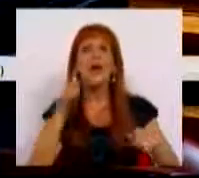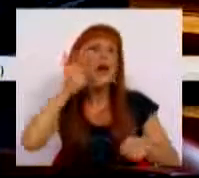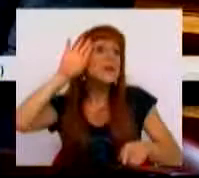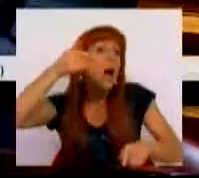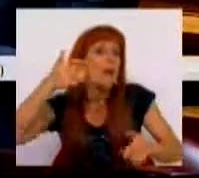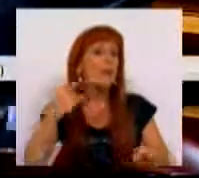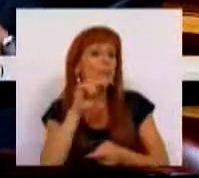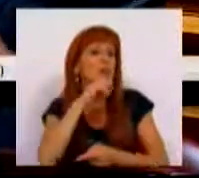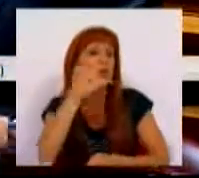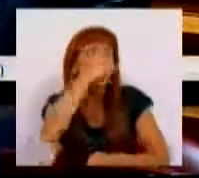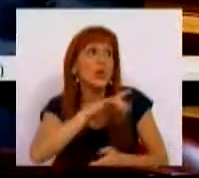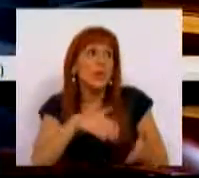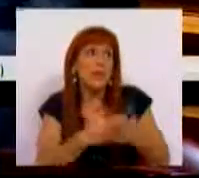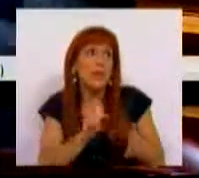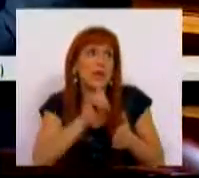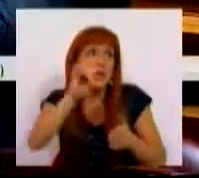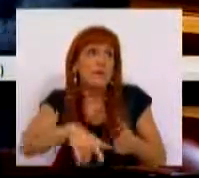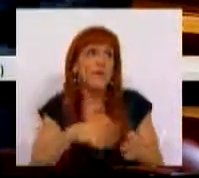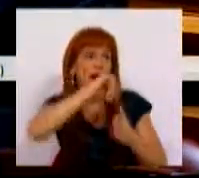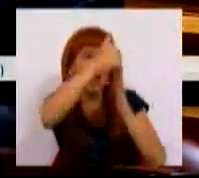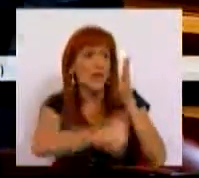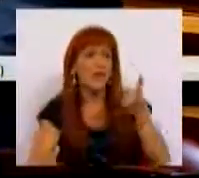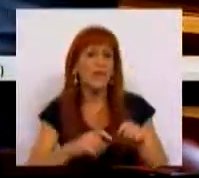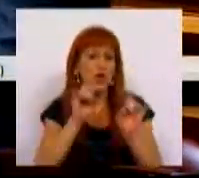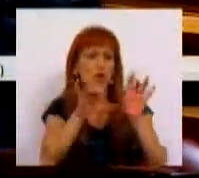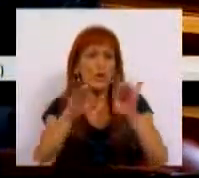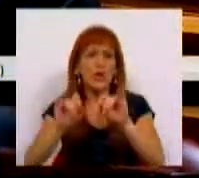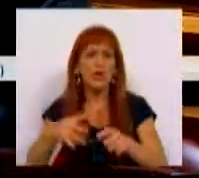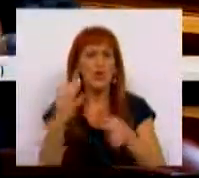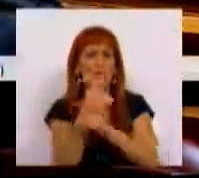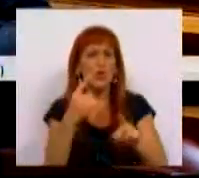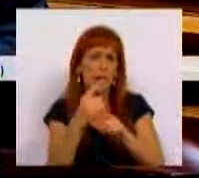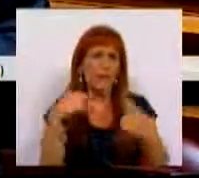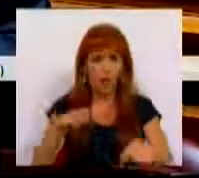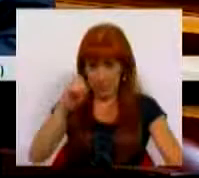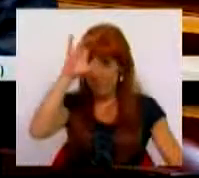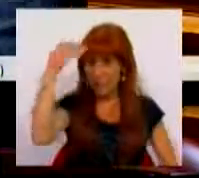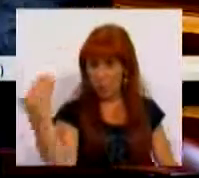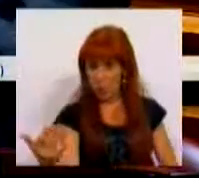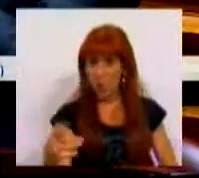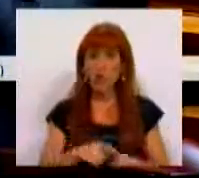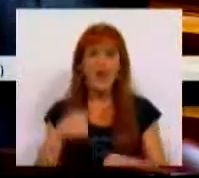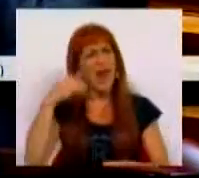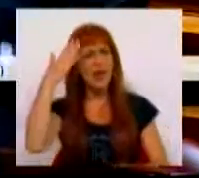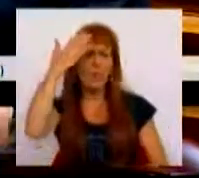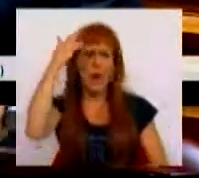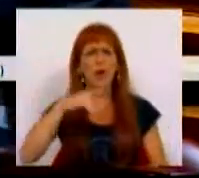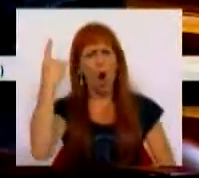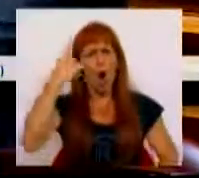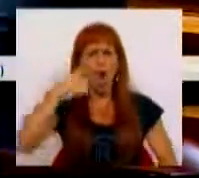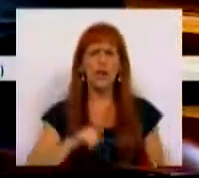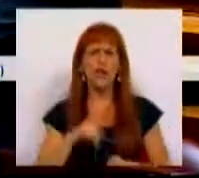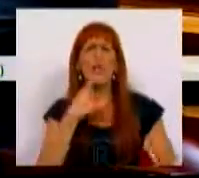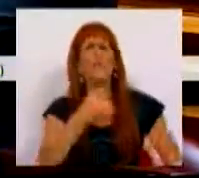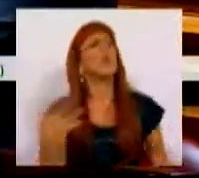talvez, aquela pessoa que propôs eliminar da Constituição o despedimento com justa causa, o atual Primeiro-Ministro, e achar que ele tem moral ou autoridade